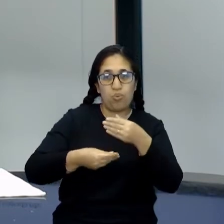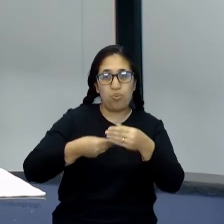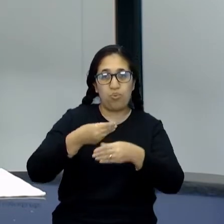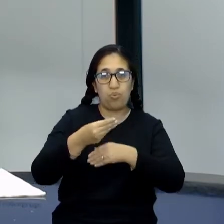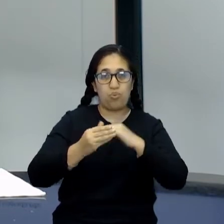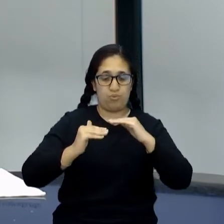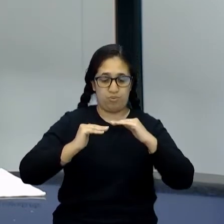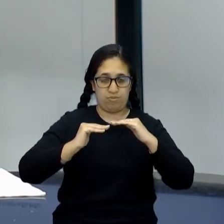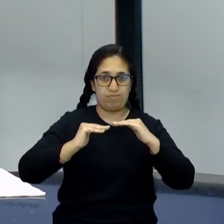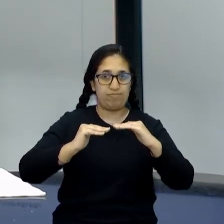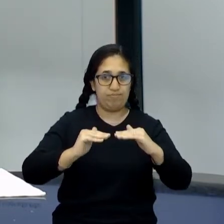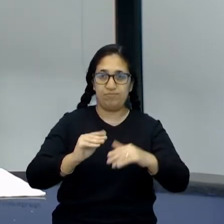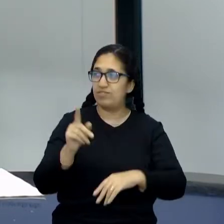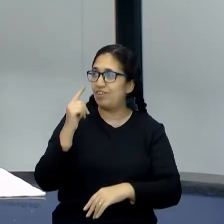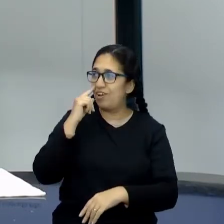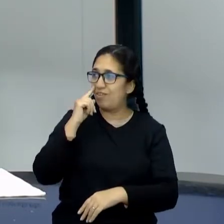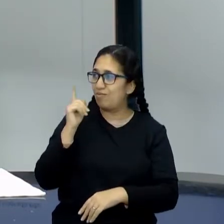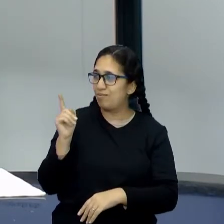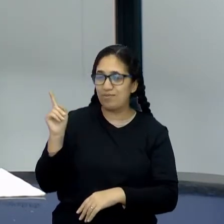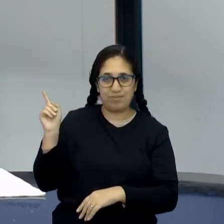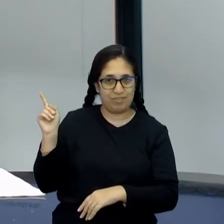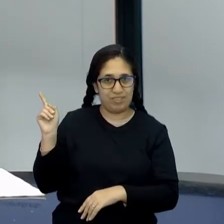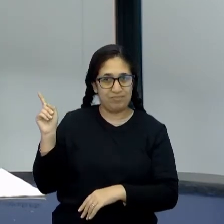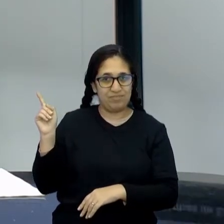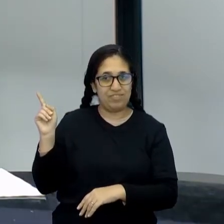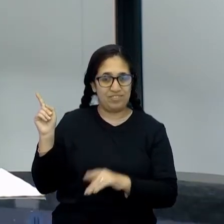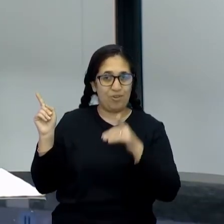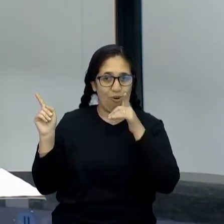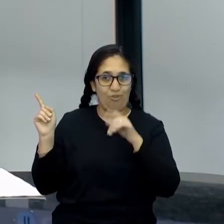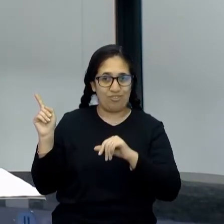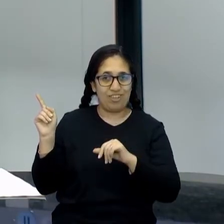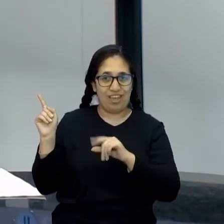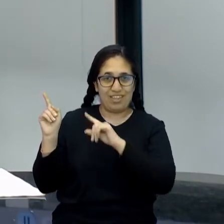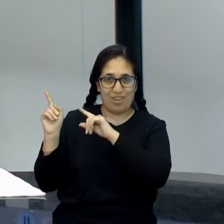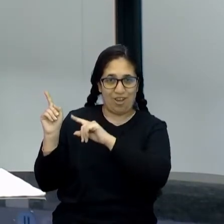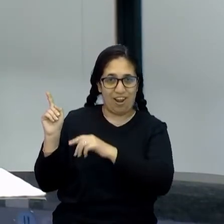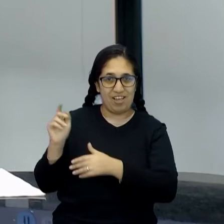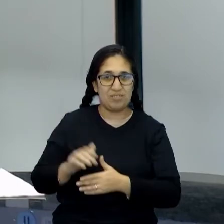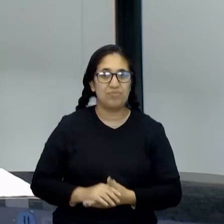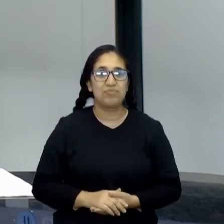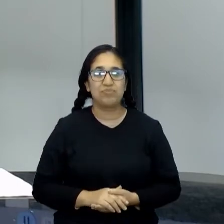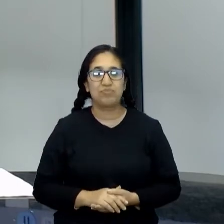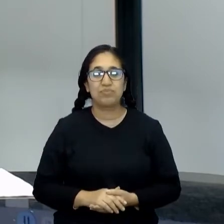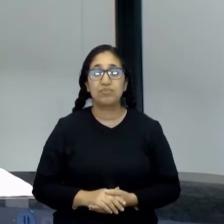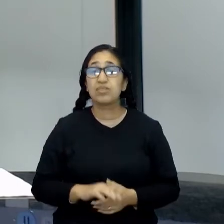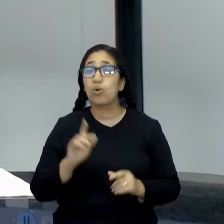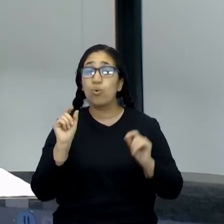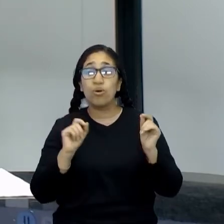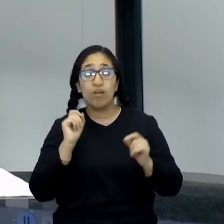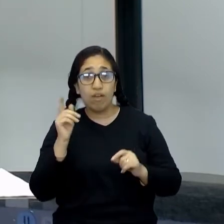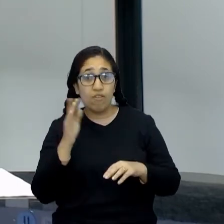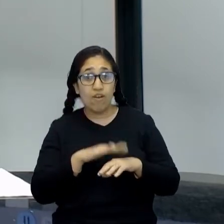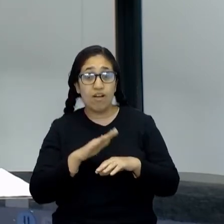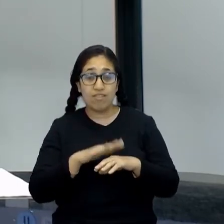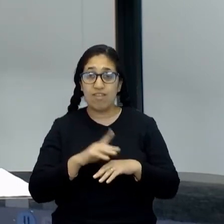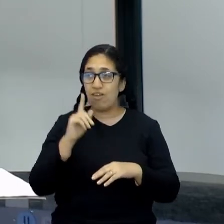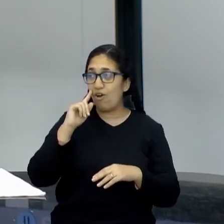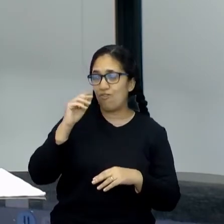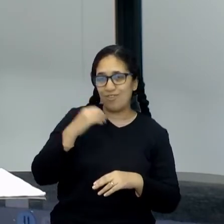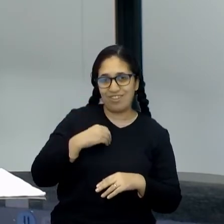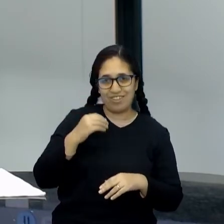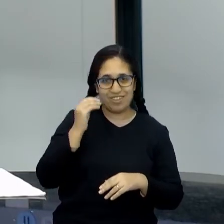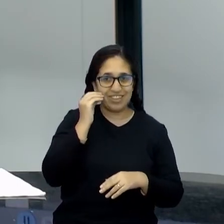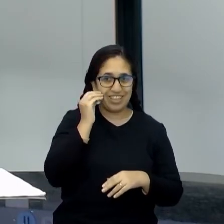o Gui vai colocar esse simulador pra gente. Vamos ver se a gente vê como que fica, ó. O que eu vou fazer aqui? Eu vou tentar mexer.